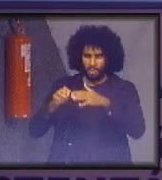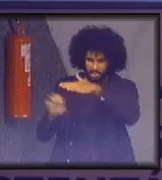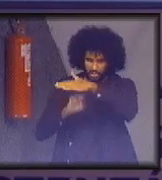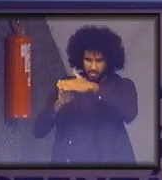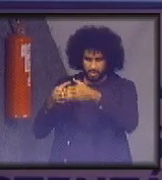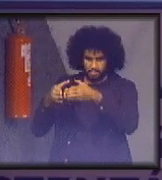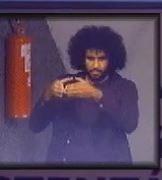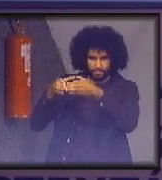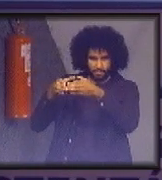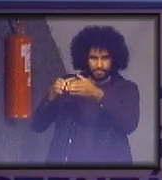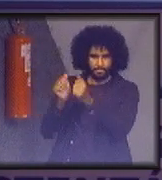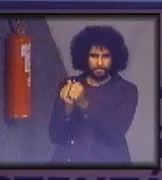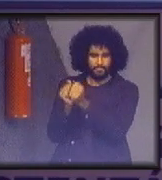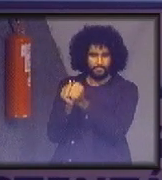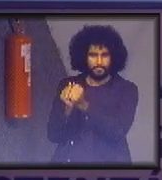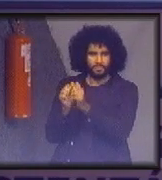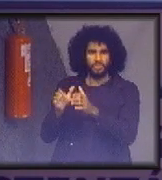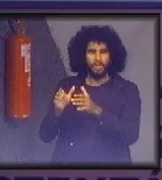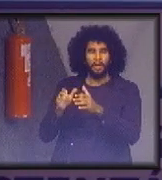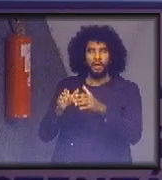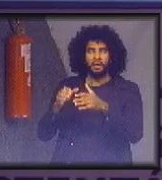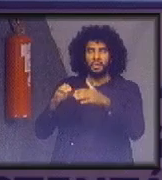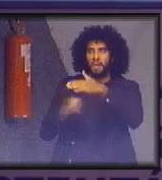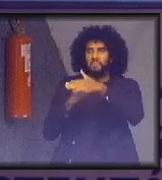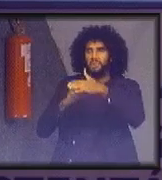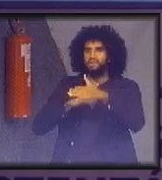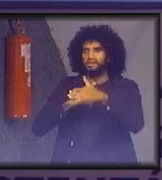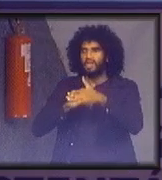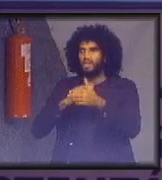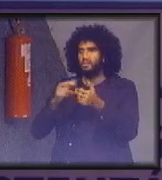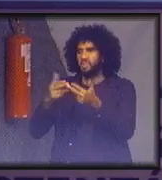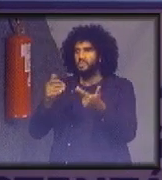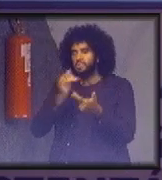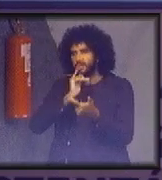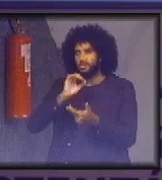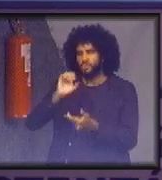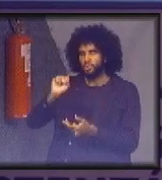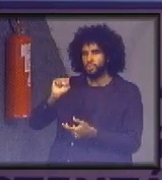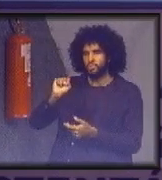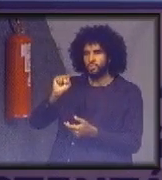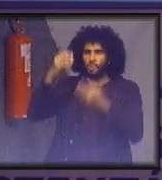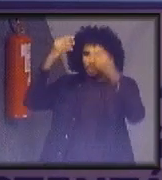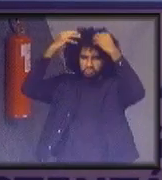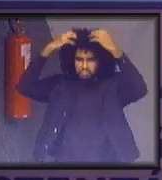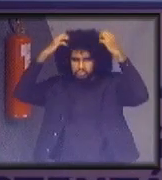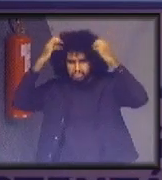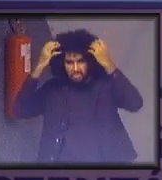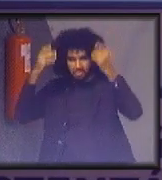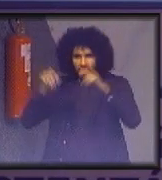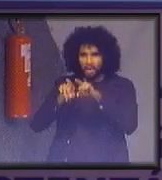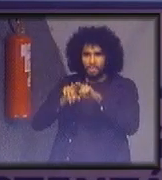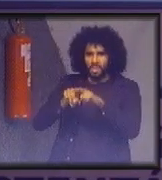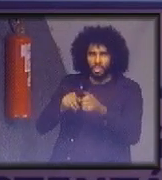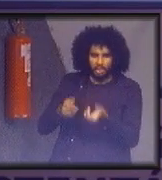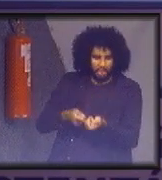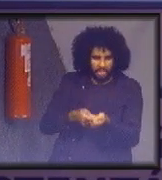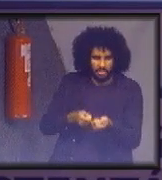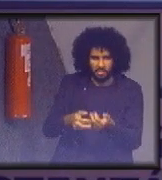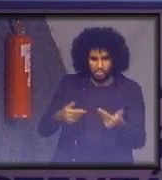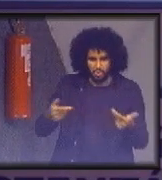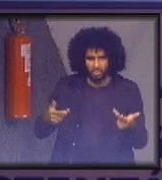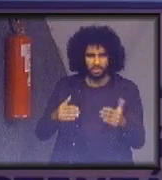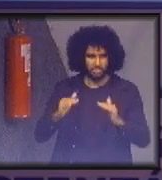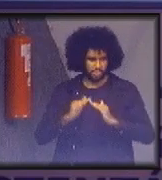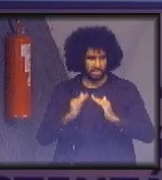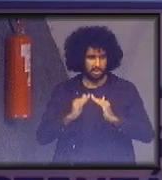por exemplo, empresas de produtos cosméticos, de shampoo, de limpeza doméstica, e entregam